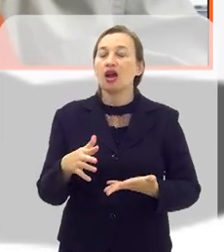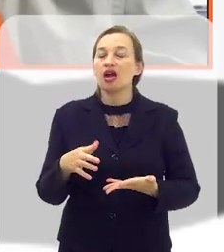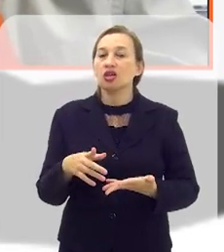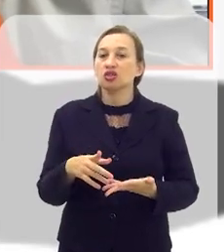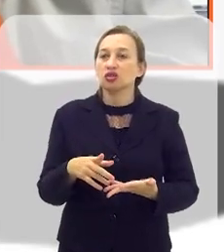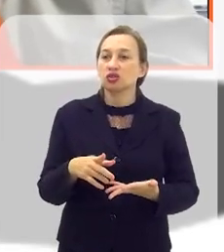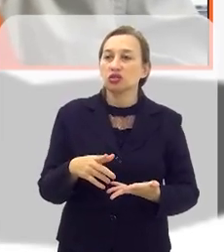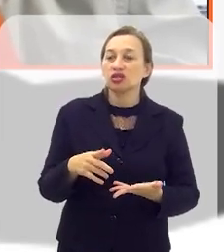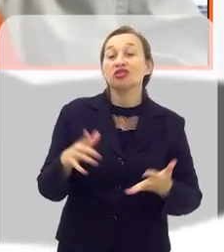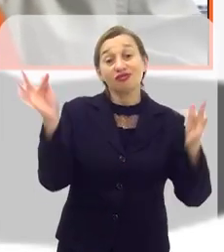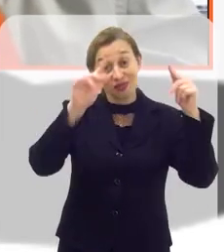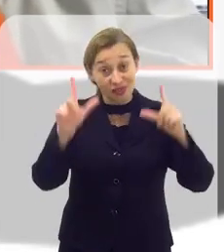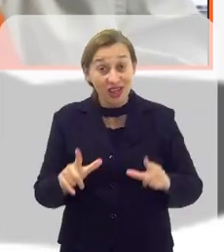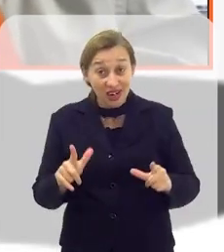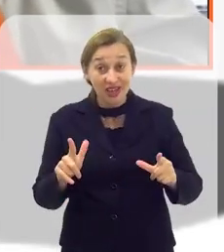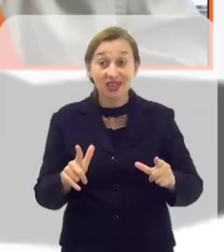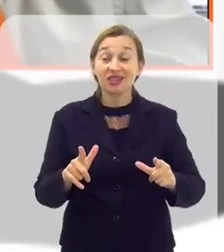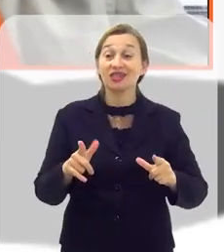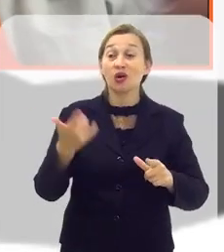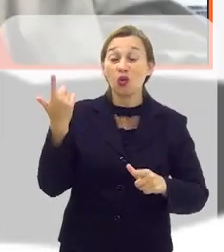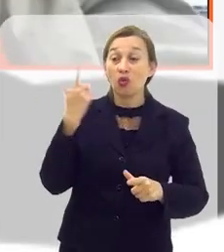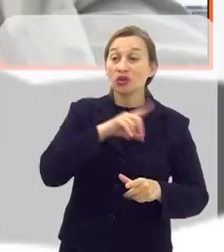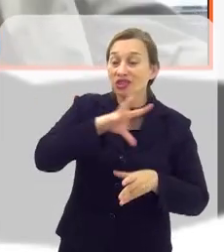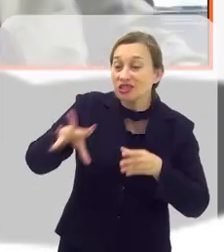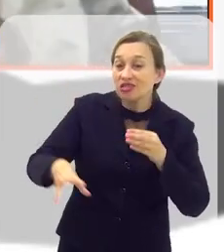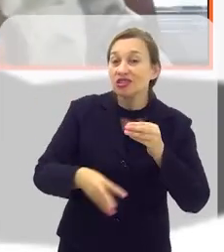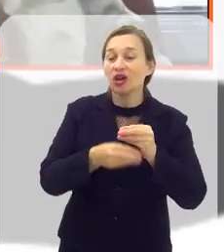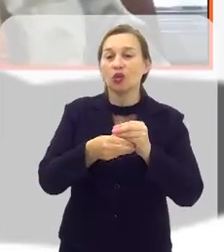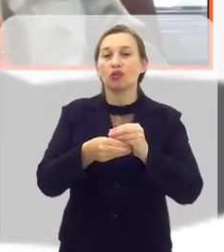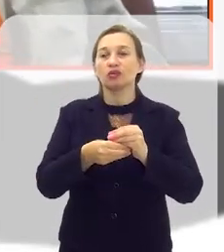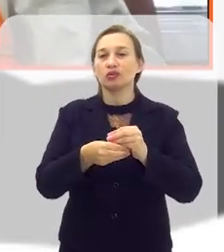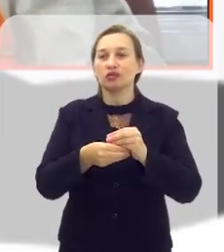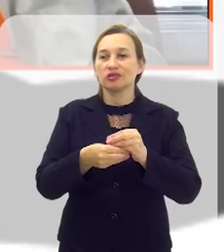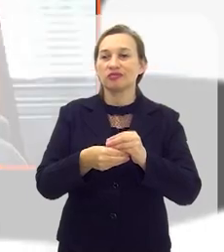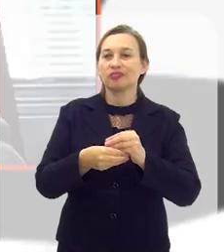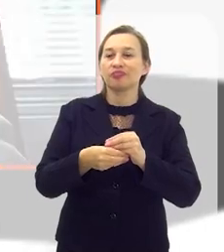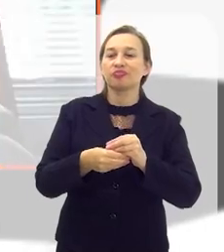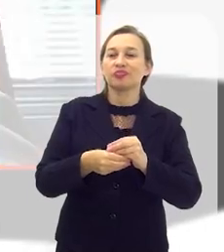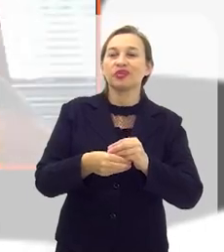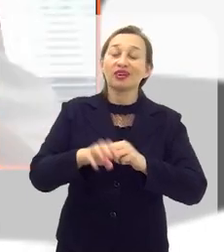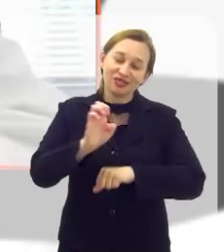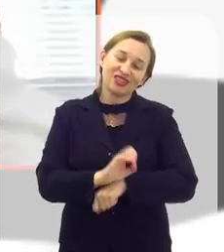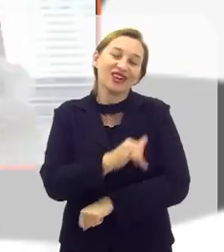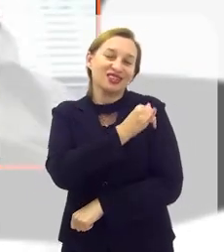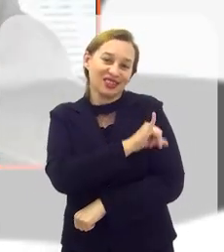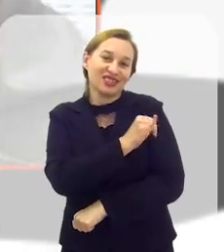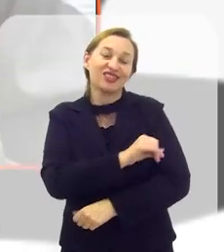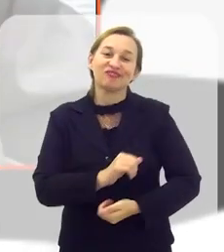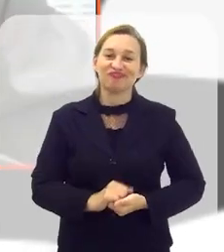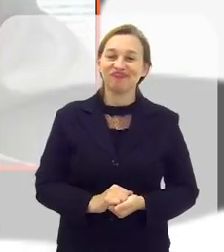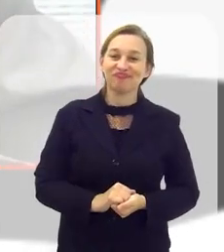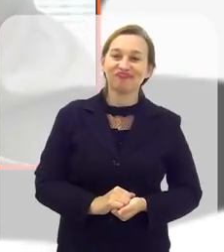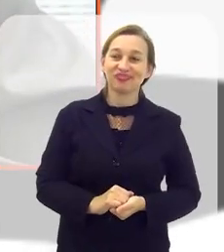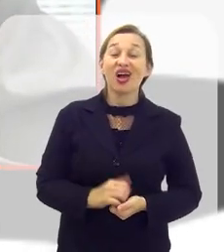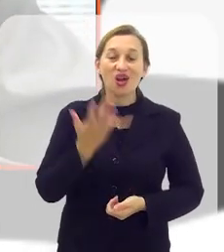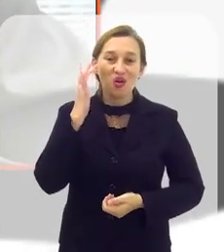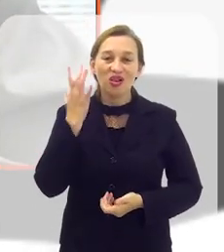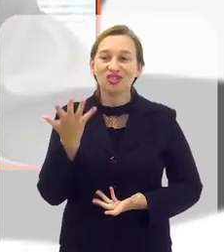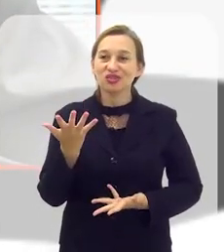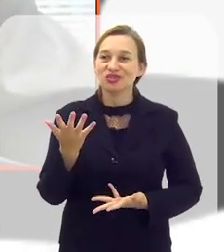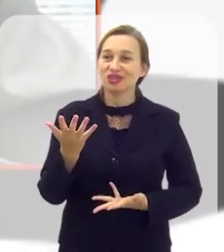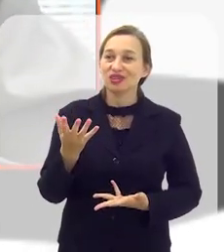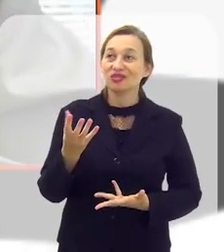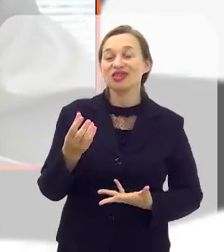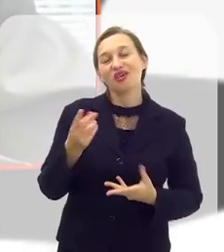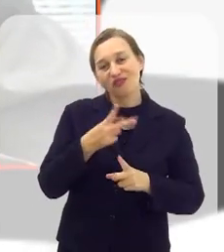fica muito feliz se a gente conseguir implantar isso aqui no estado do Rio de Janeiro, né? Eu